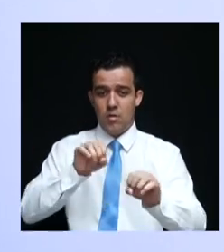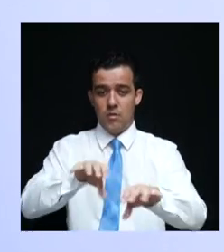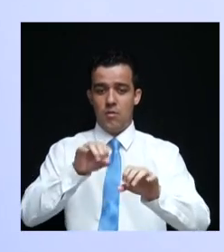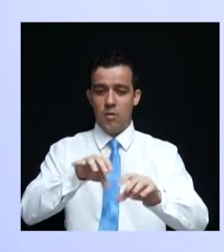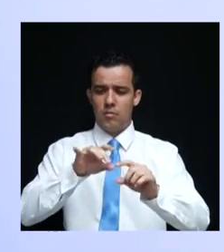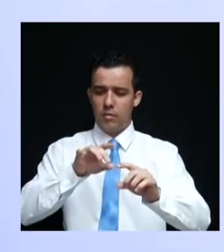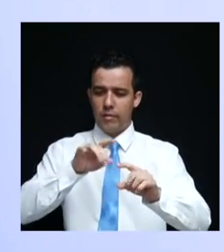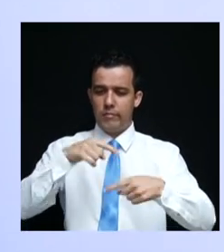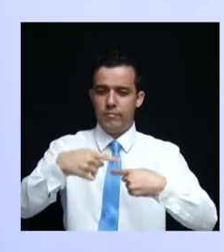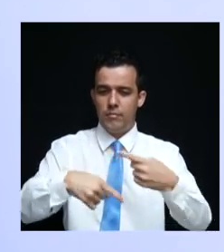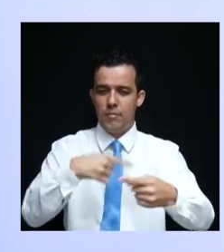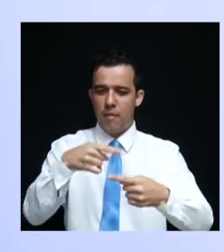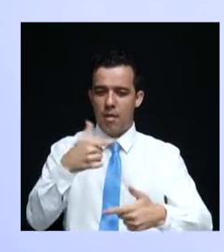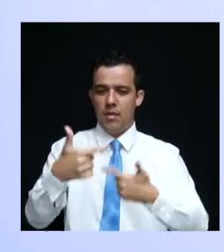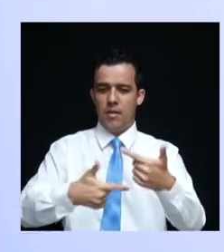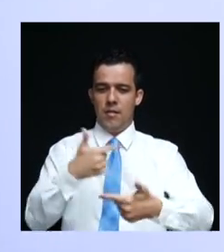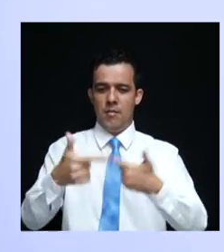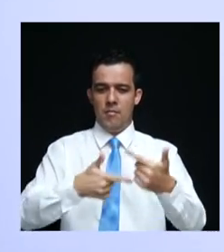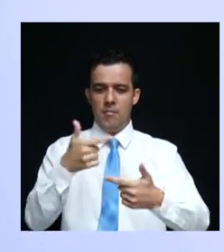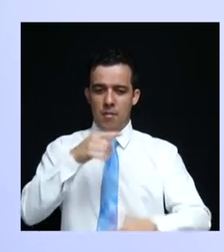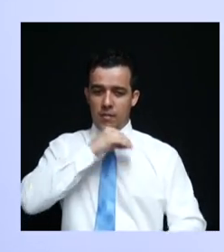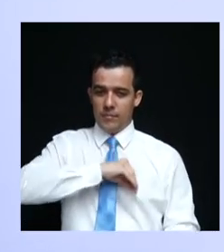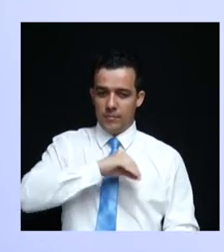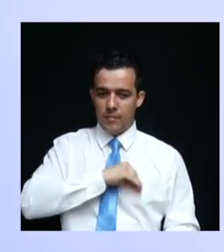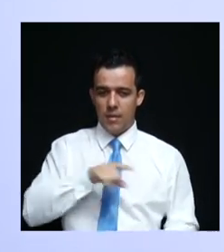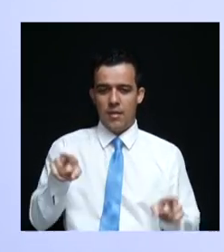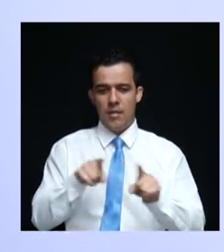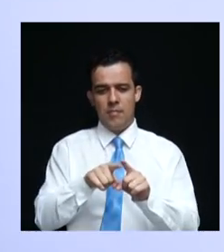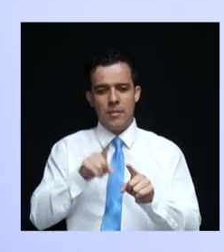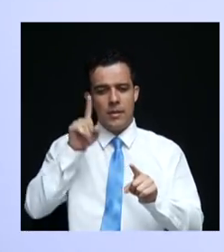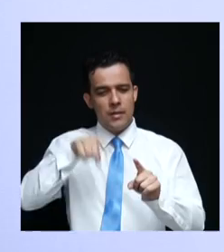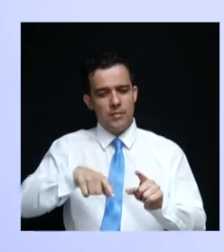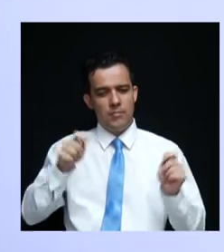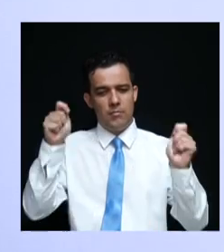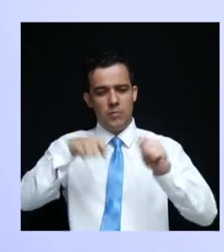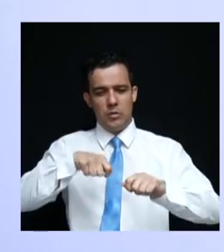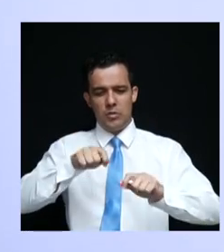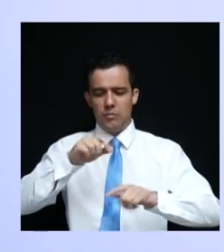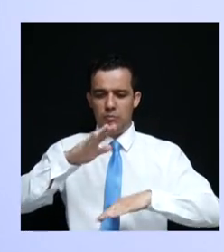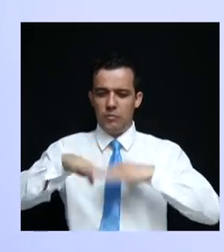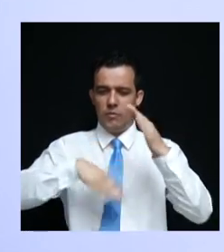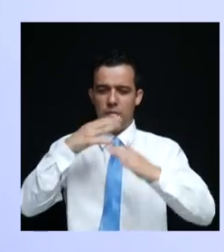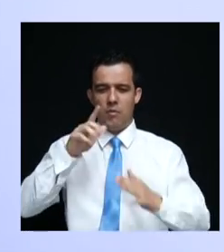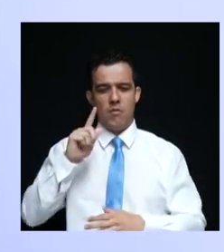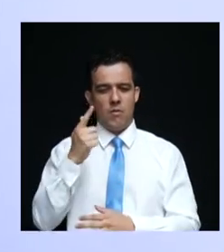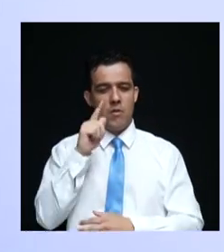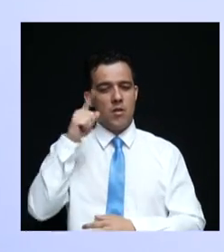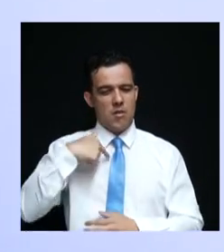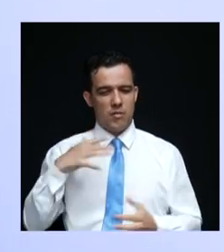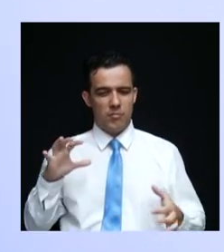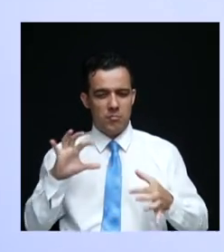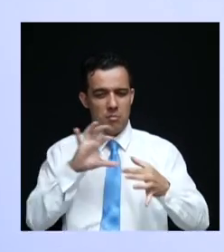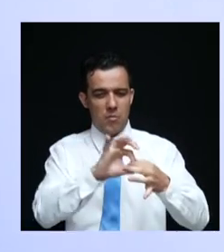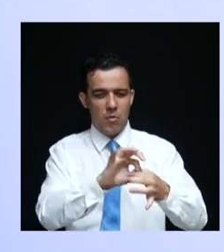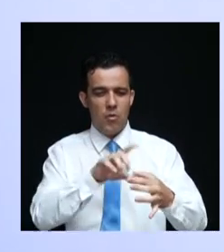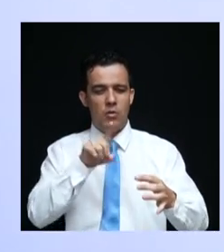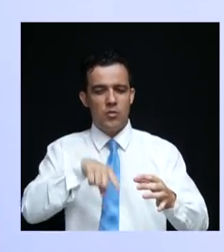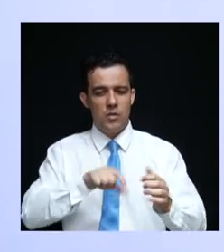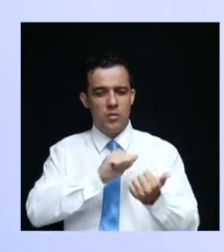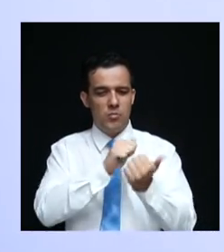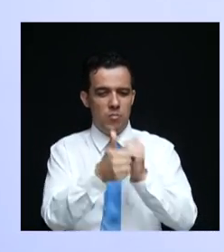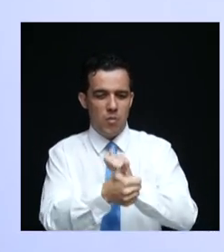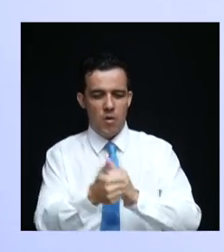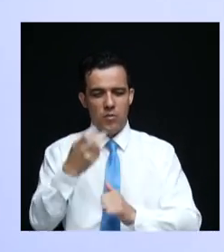gerando trabalho e renda, é um grande potencial que nós temos em Goiás. Quero aliar esporte com cultura